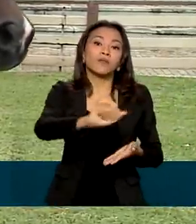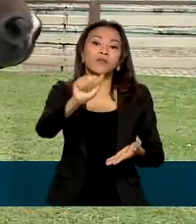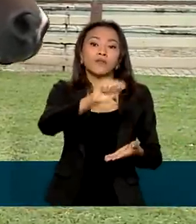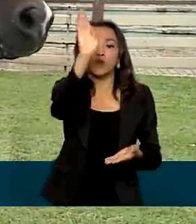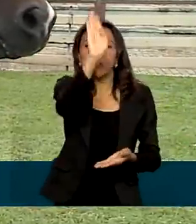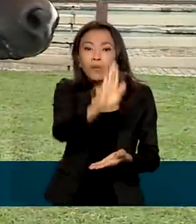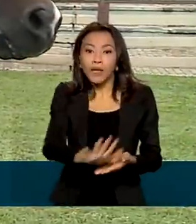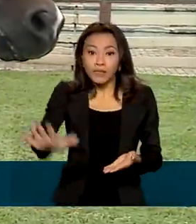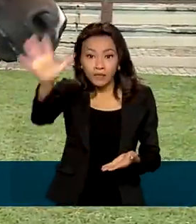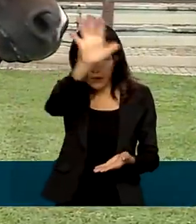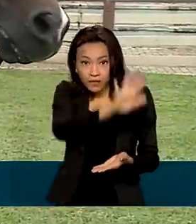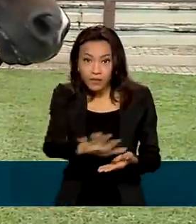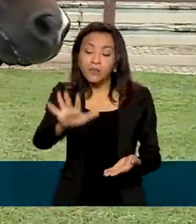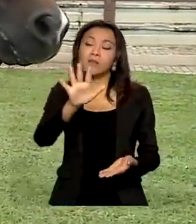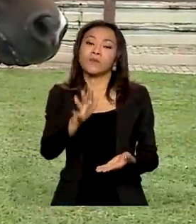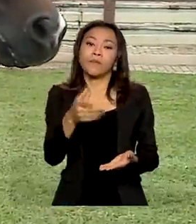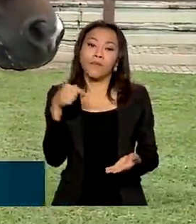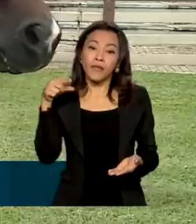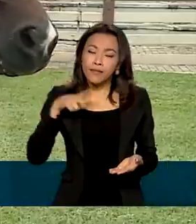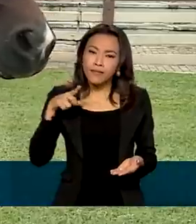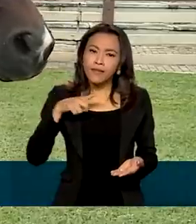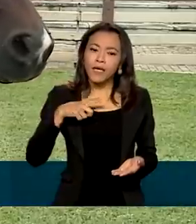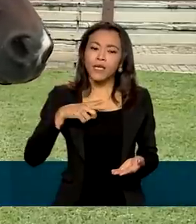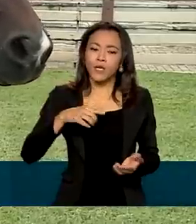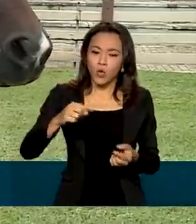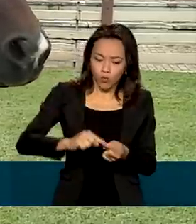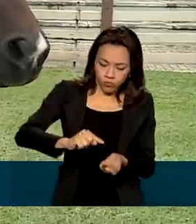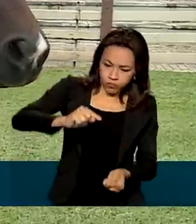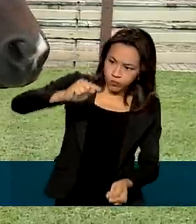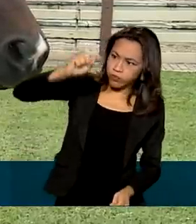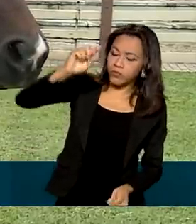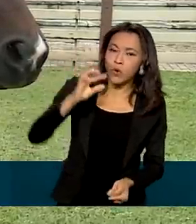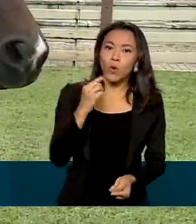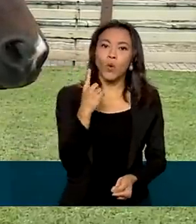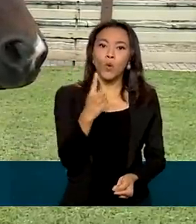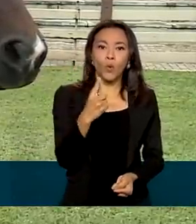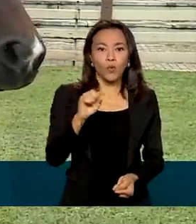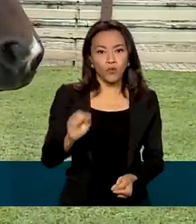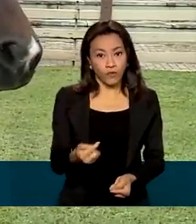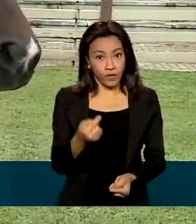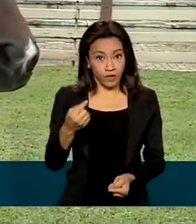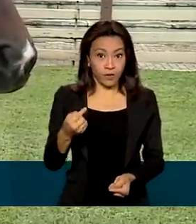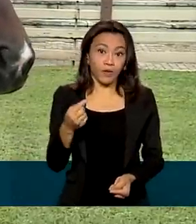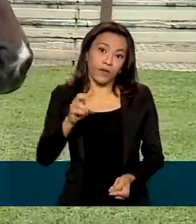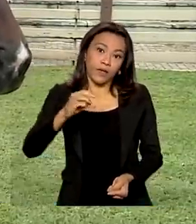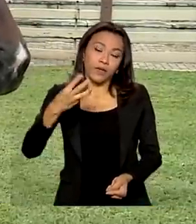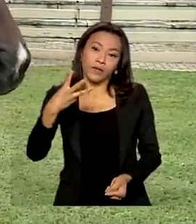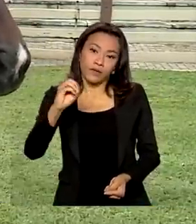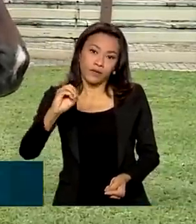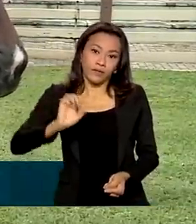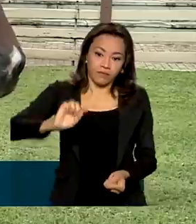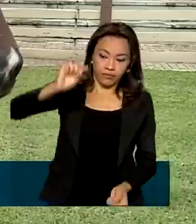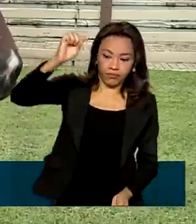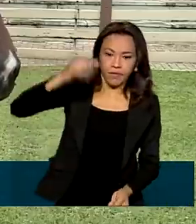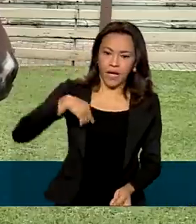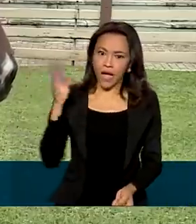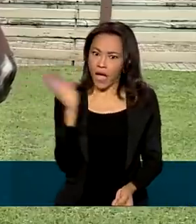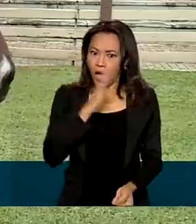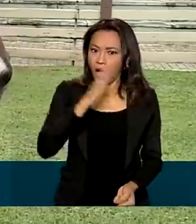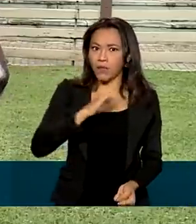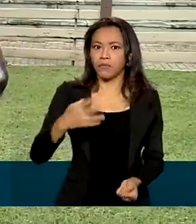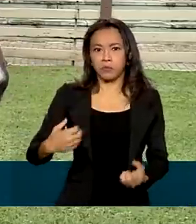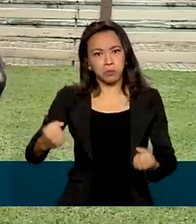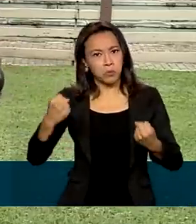Cavalo Quarto de Milha. Eles têm, em média, um metro e meio de comprimento. E, além da beleza, são fortes, velozes,